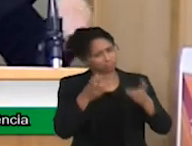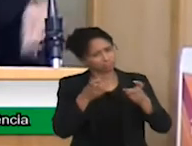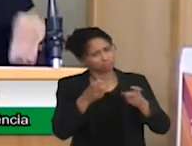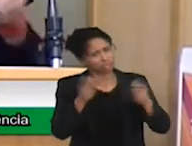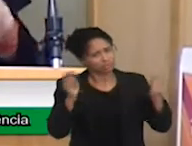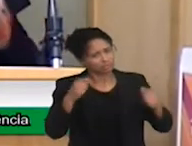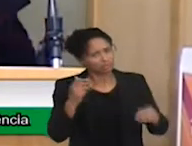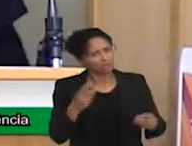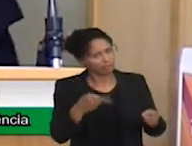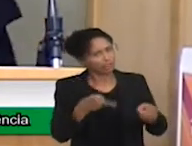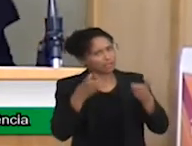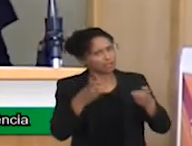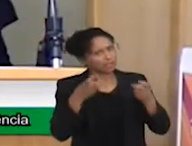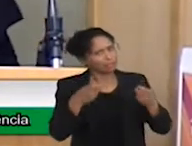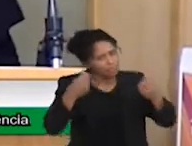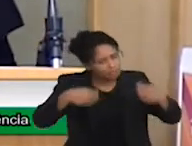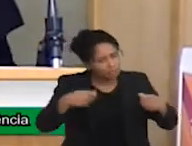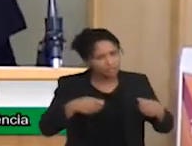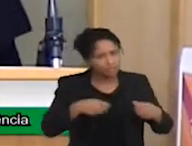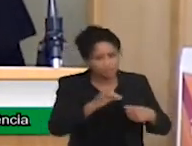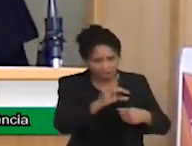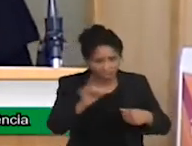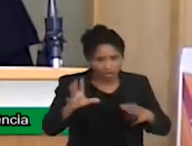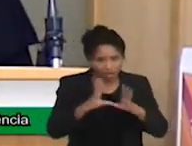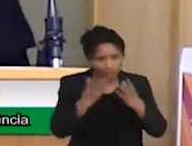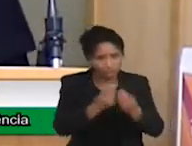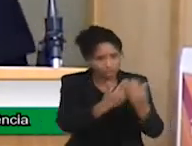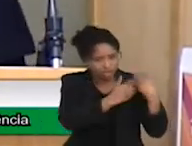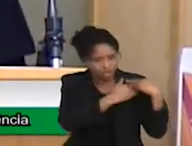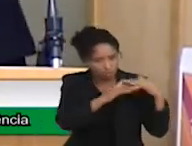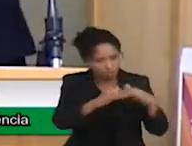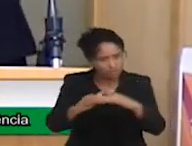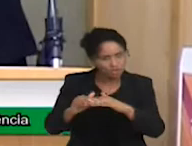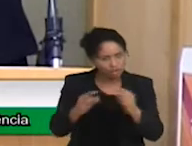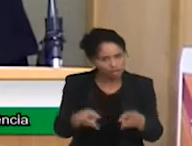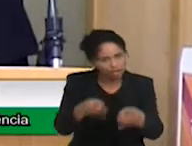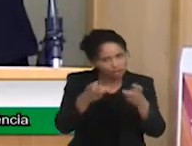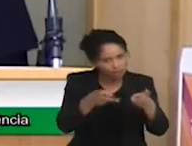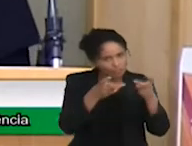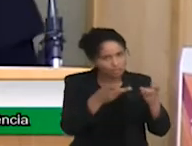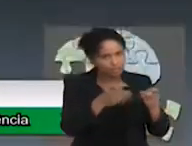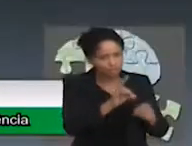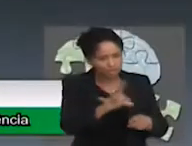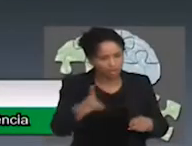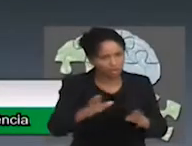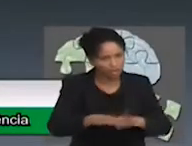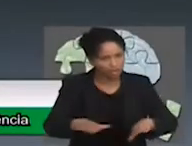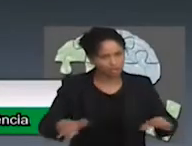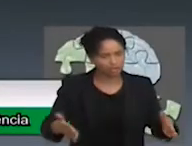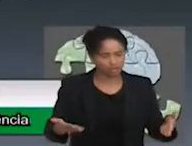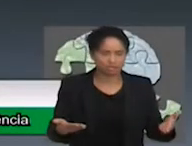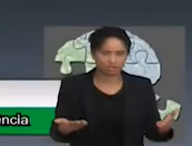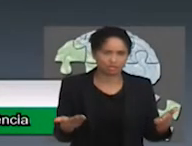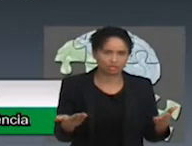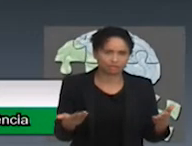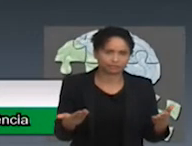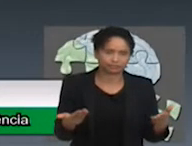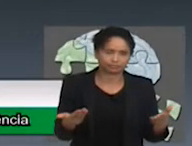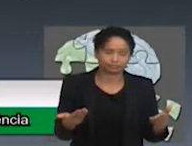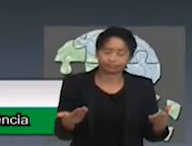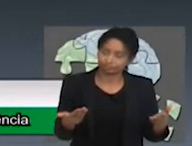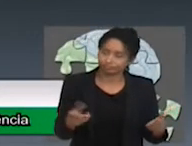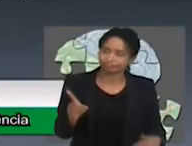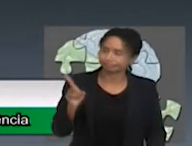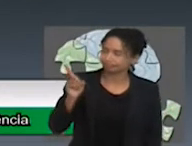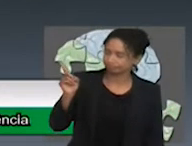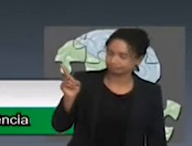Então, gente tem que olhar para a precocidade como parte importante desse tratamento. Bom, então, a intervenção precoce é isso, é a gente